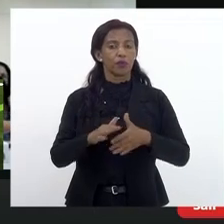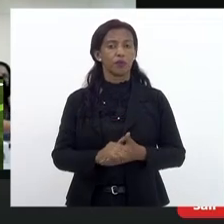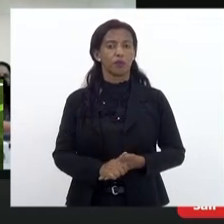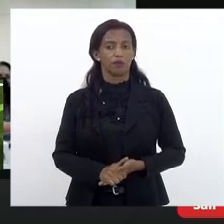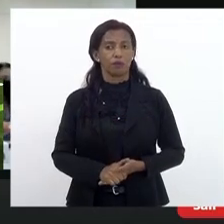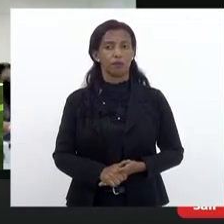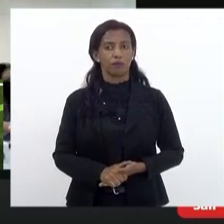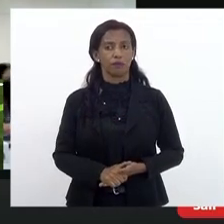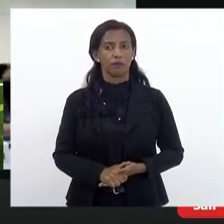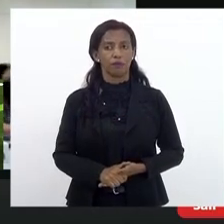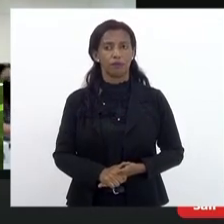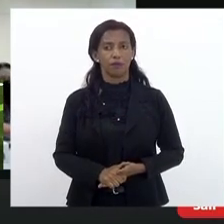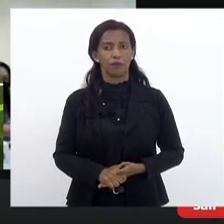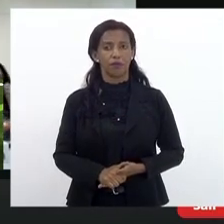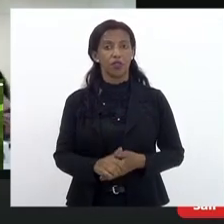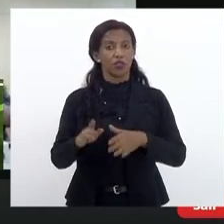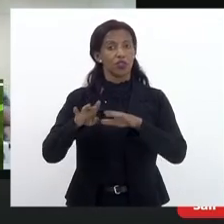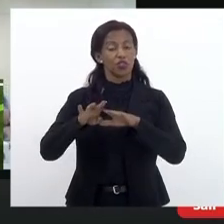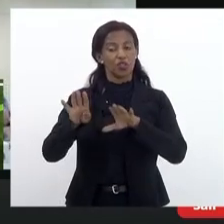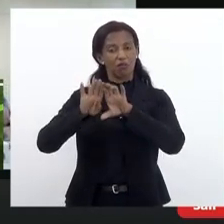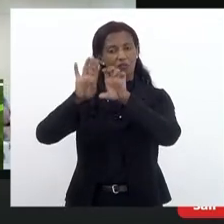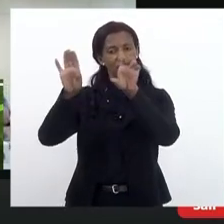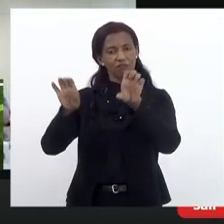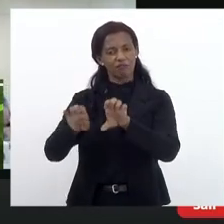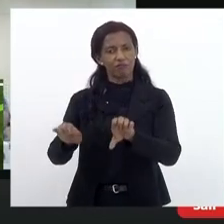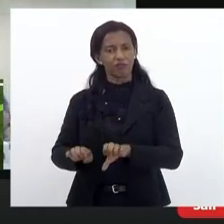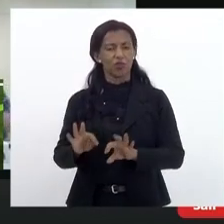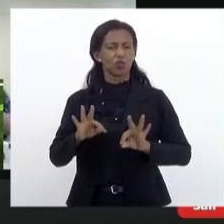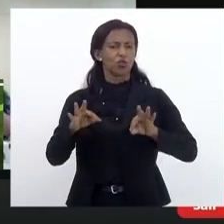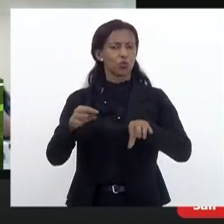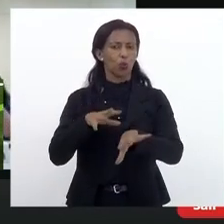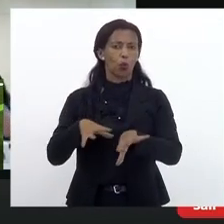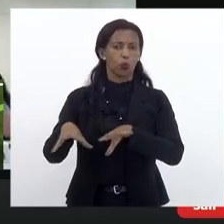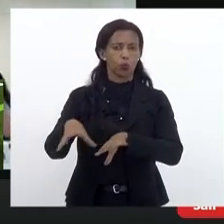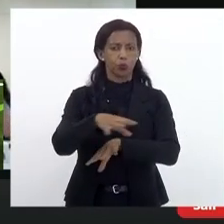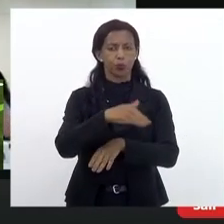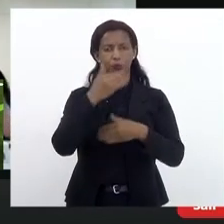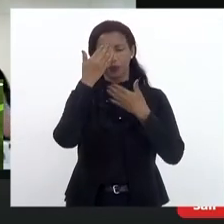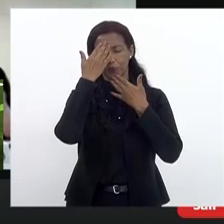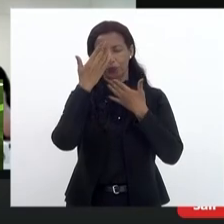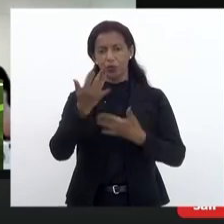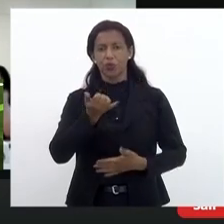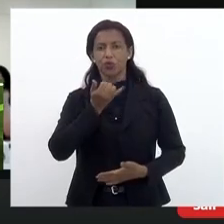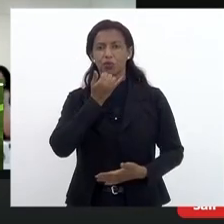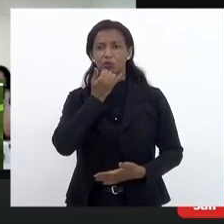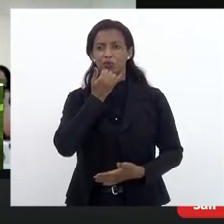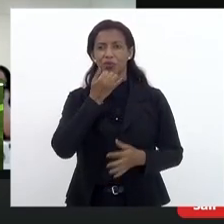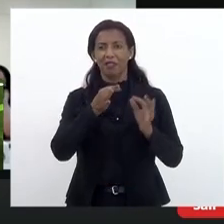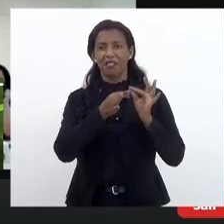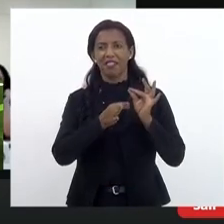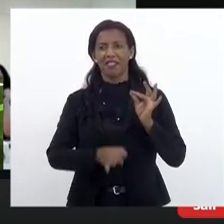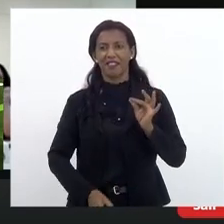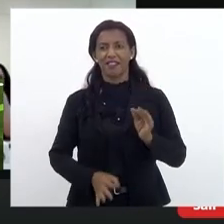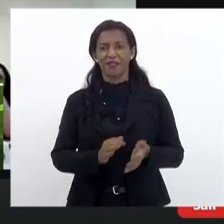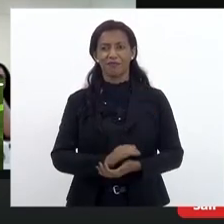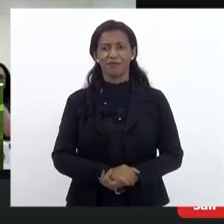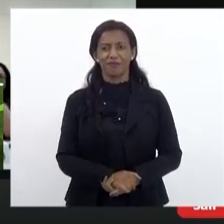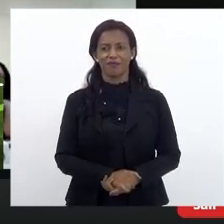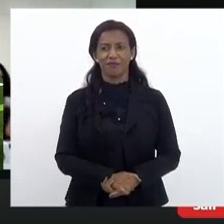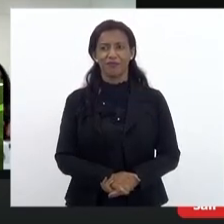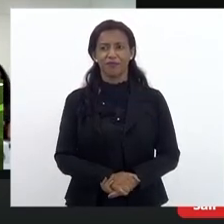reestruturação de todas as partes. Muito obrigada e desculpa se eu me prolonguei, tá, Serafim?